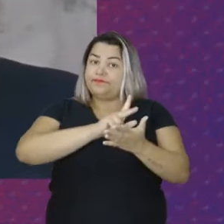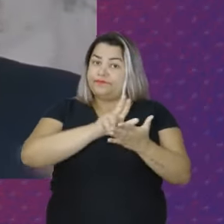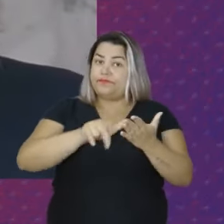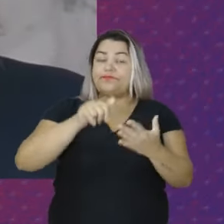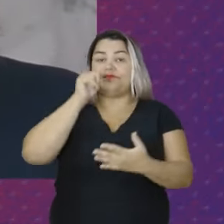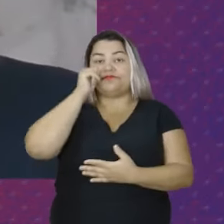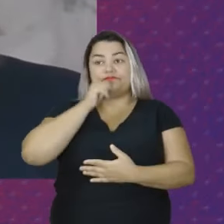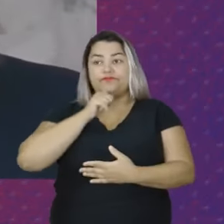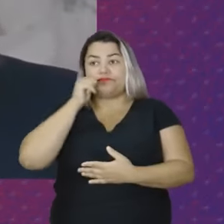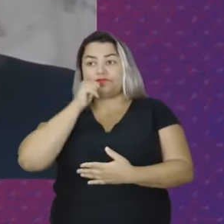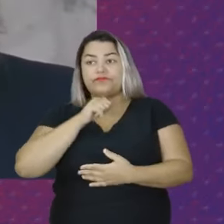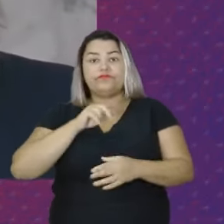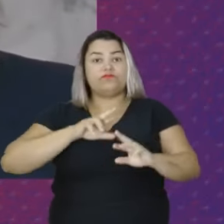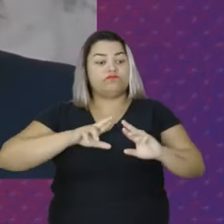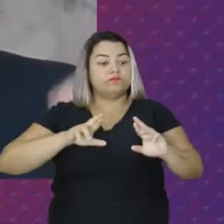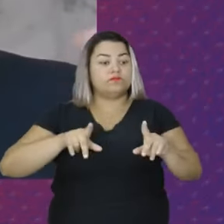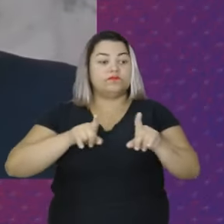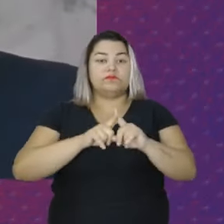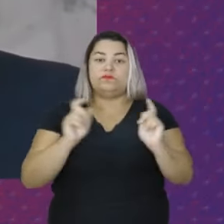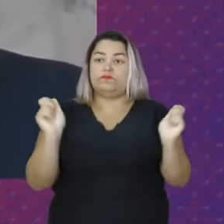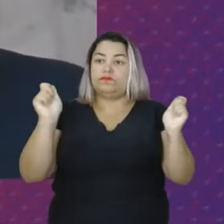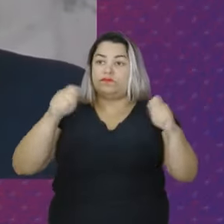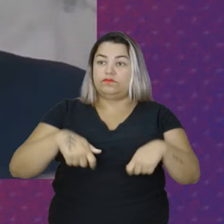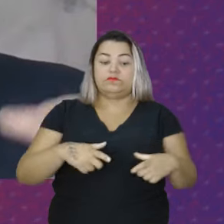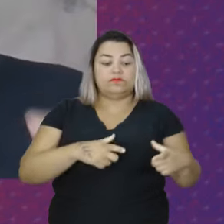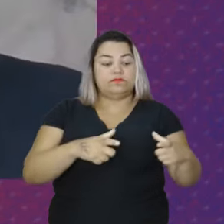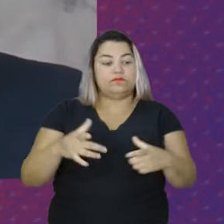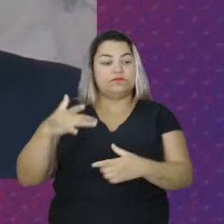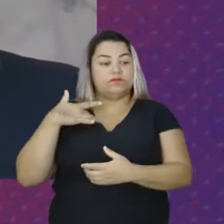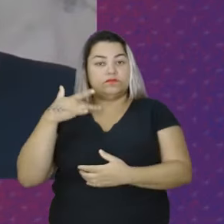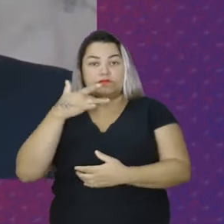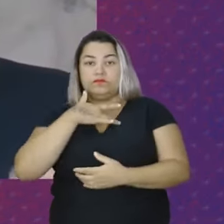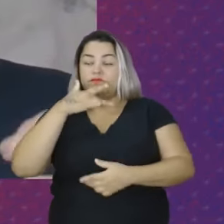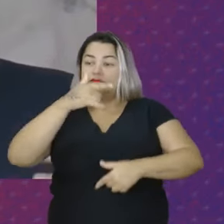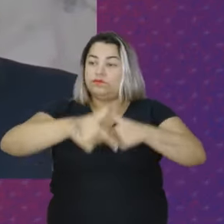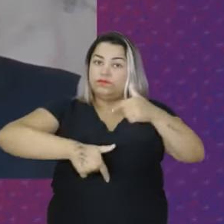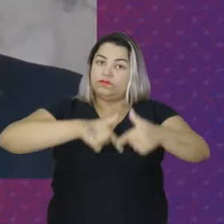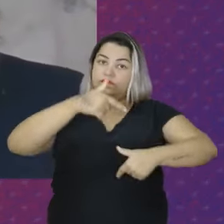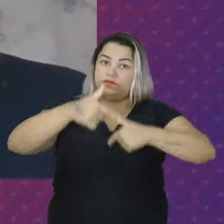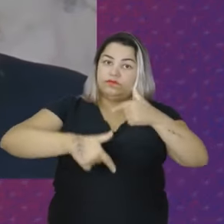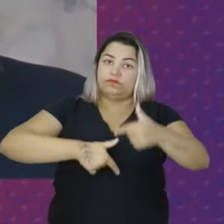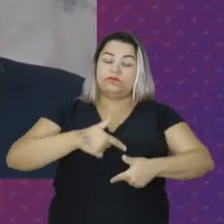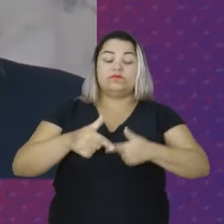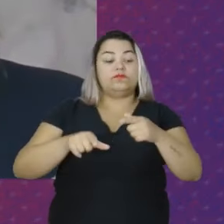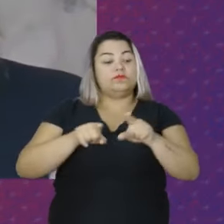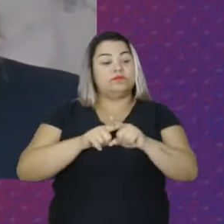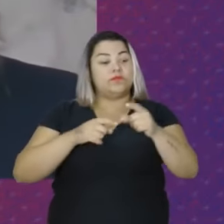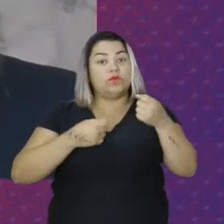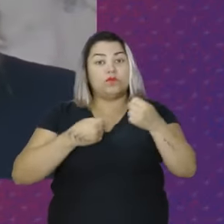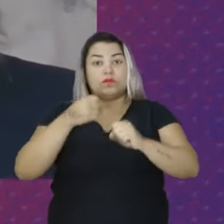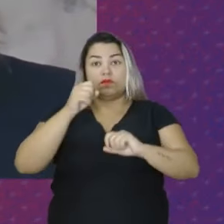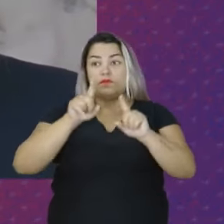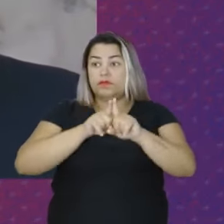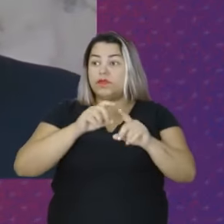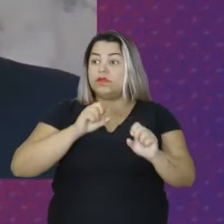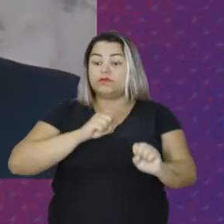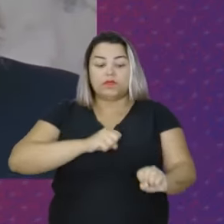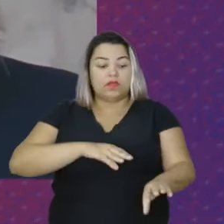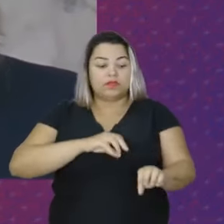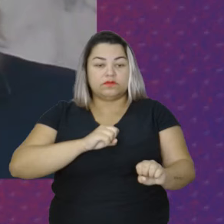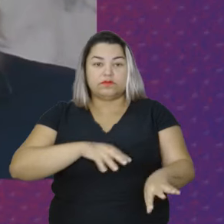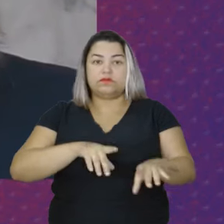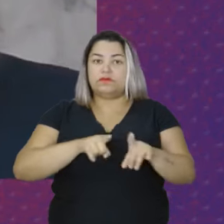necessidades e áreas na saúde, no trabalho, nos esportes, na educação,